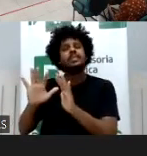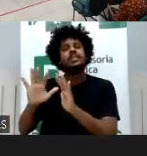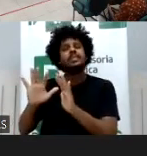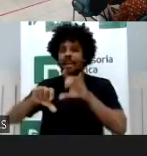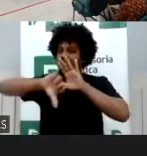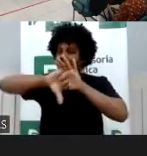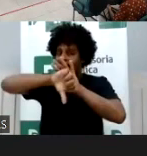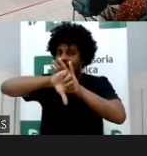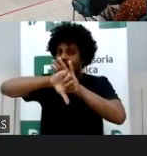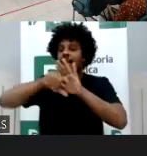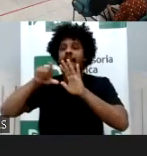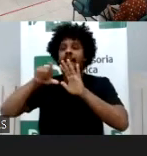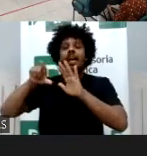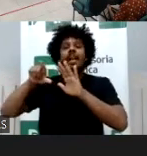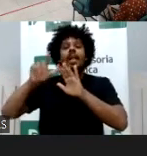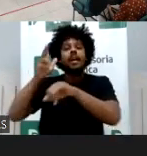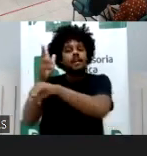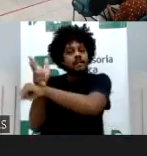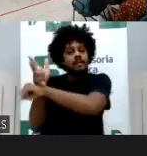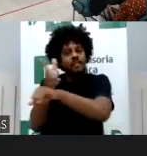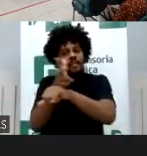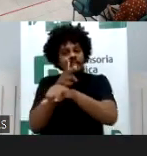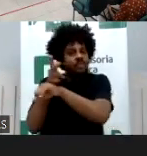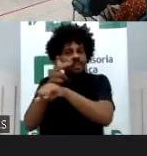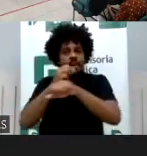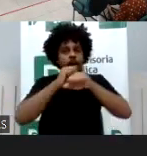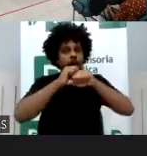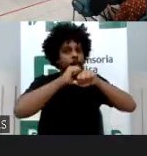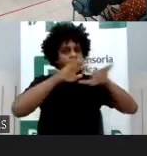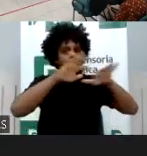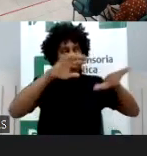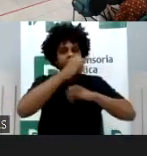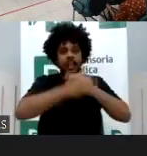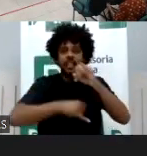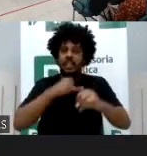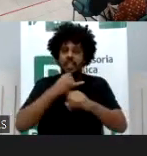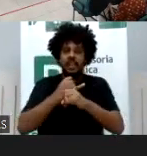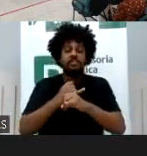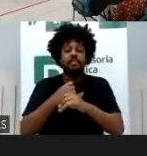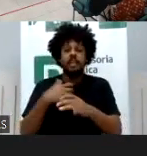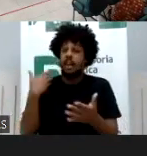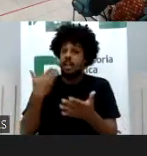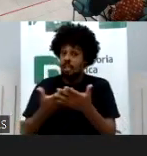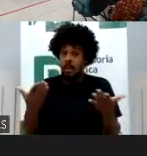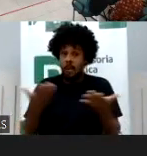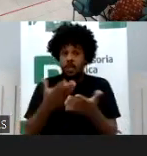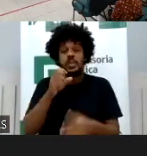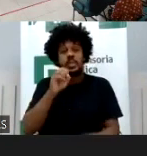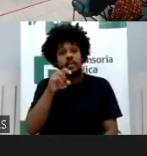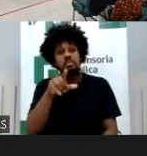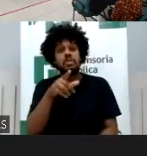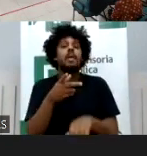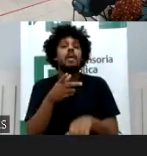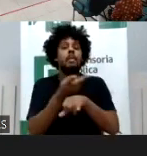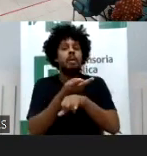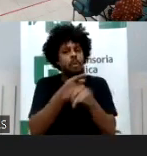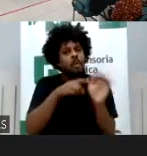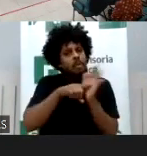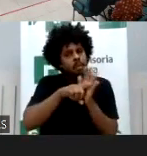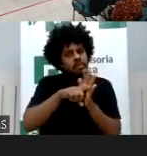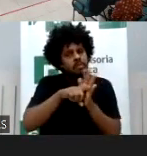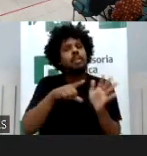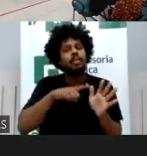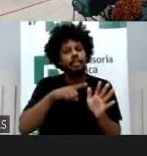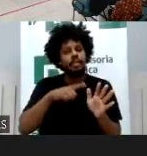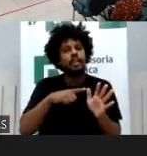permanecerem na internet indefinidamente. Como até hoje, se você pesquisar, você vai encontrar foto do corpo dos mamonas